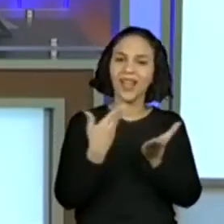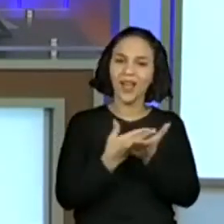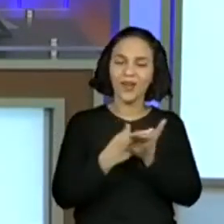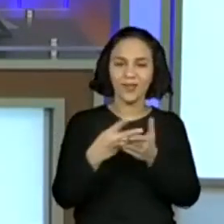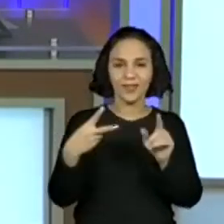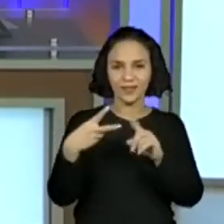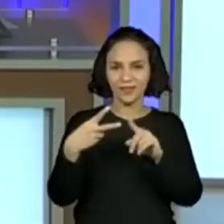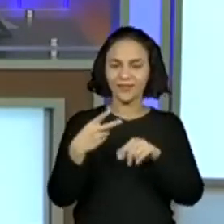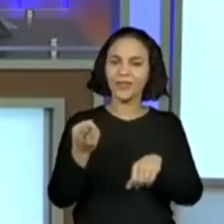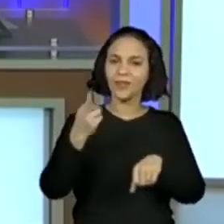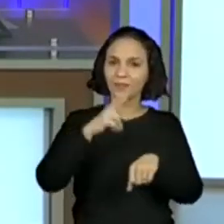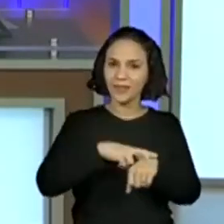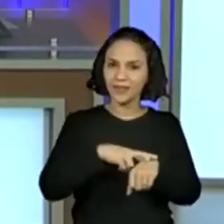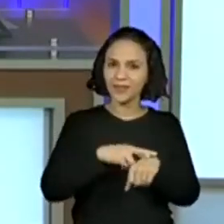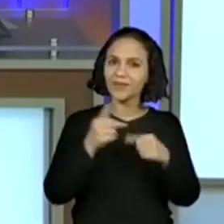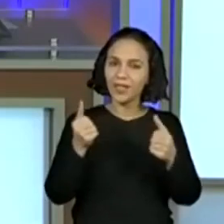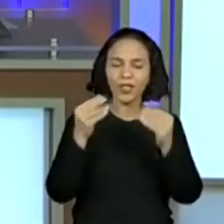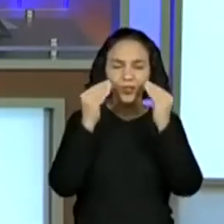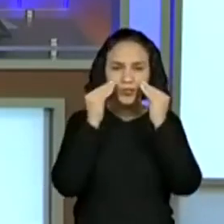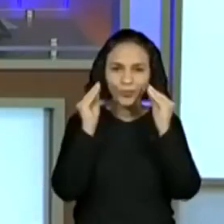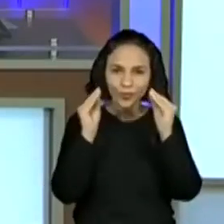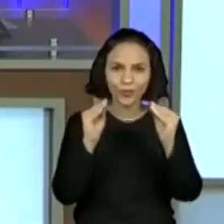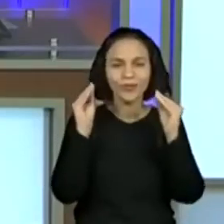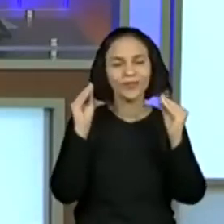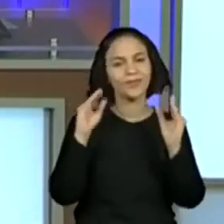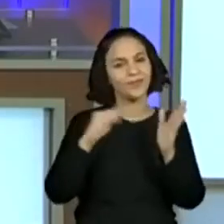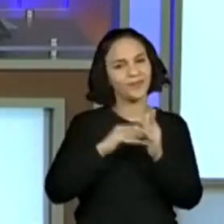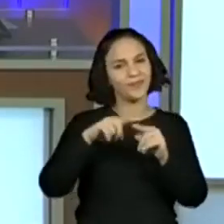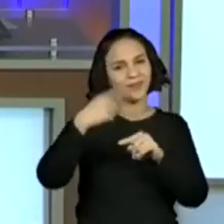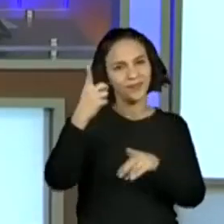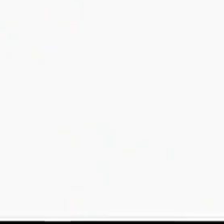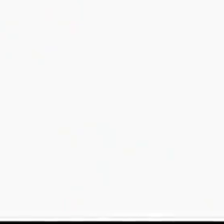recuperação. Beijão e até mais!